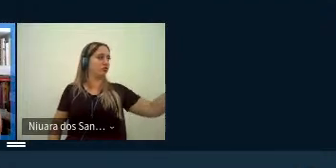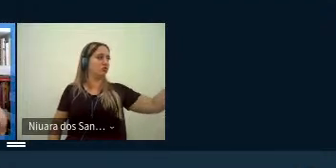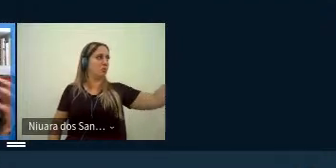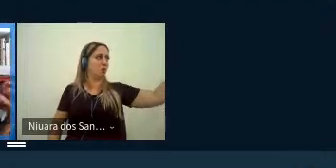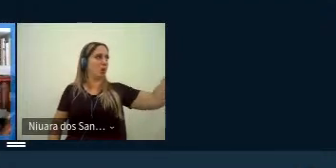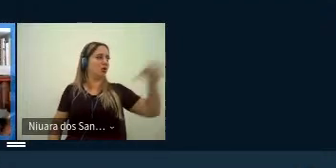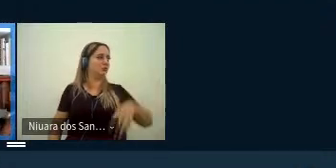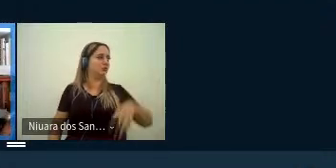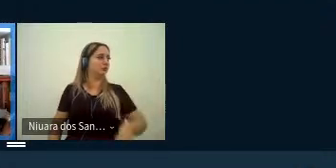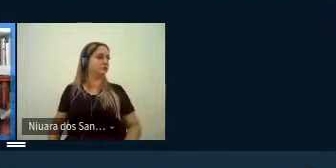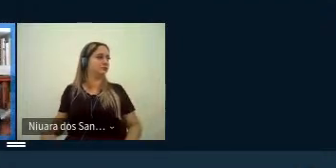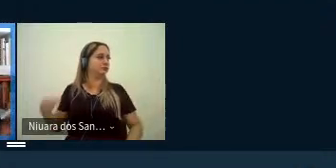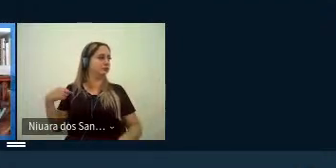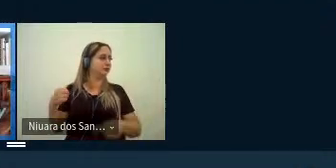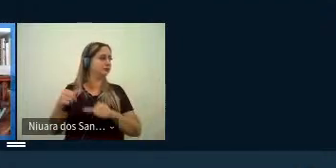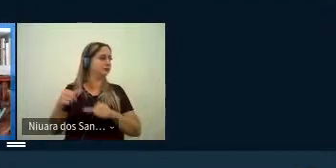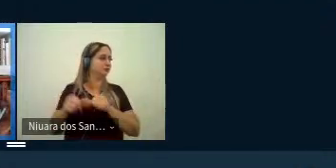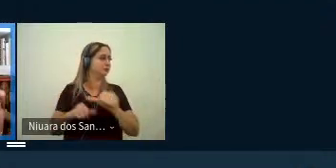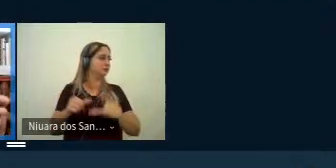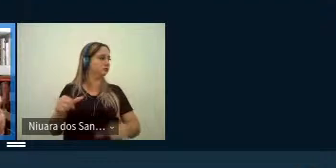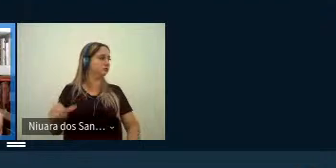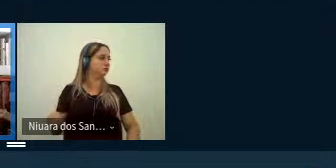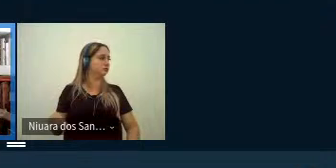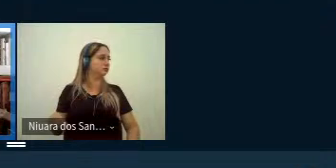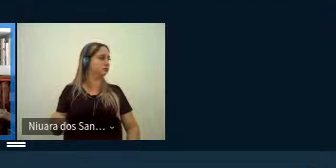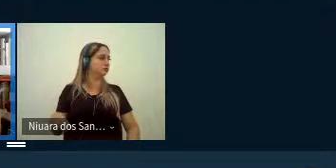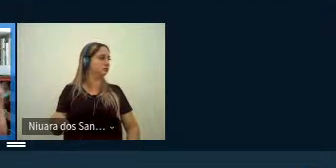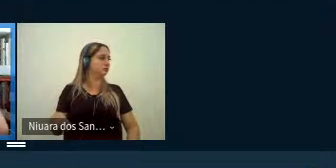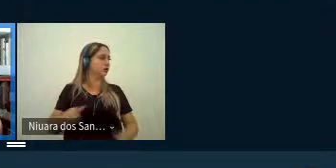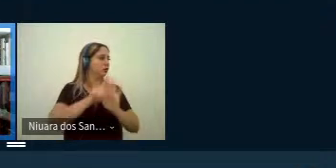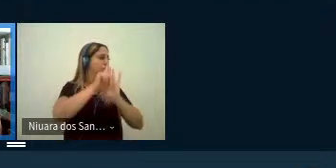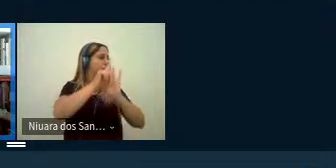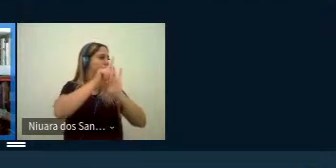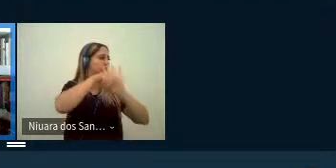acabou se se envolvendo